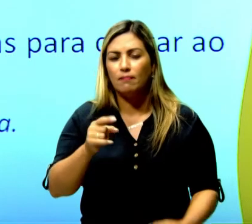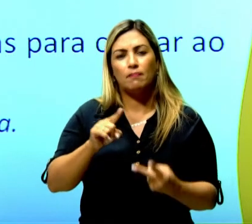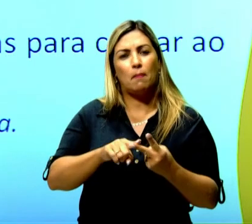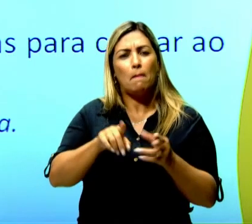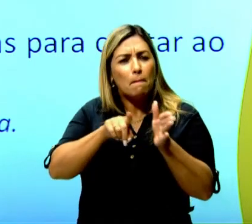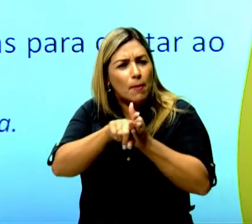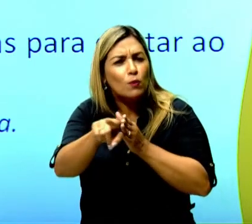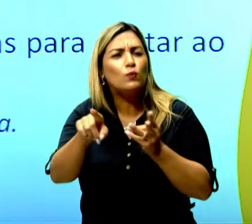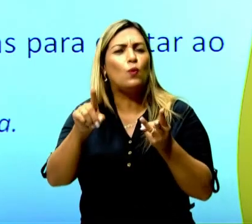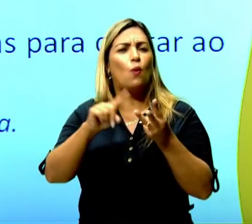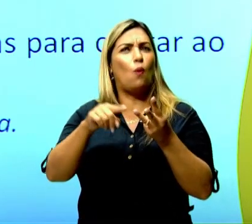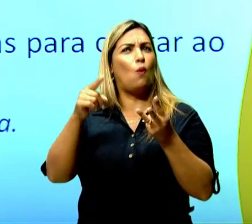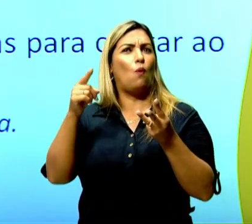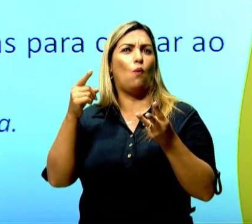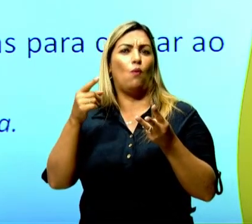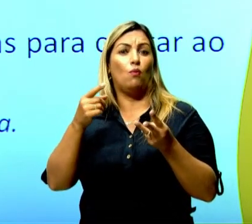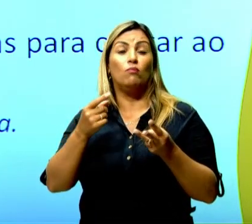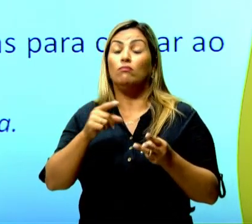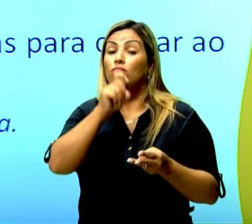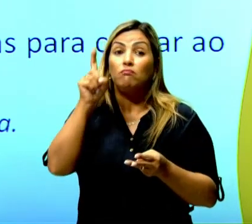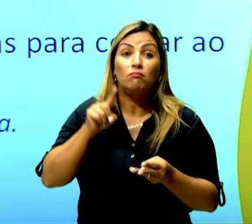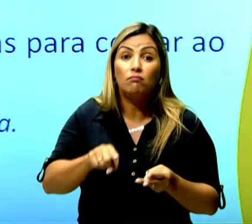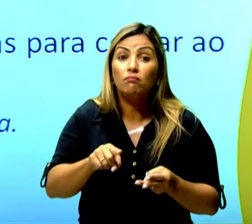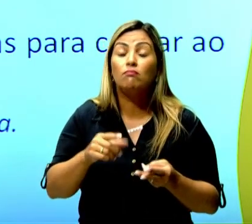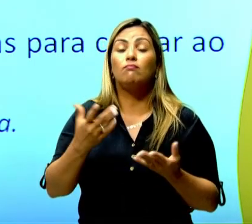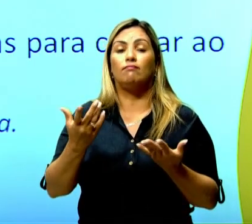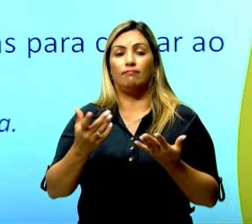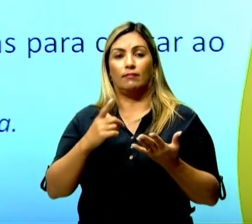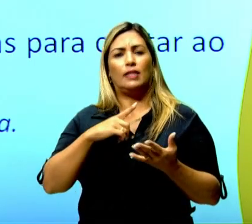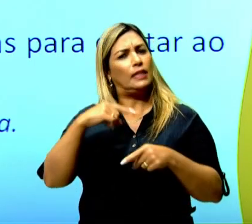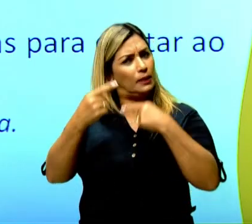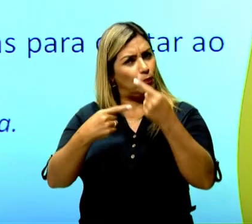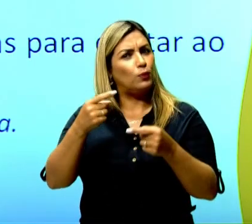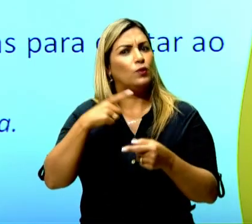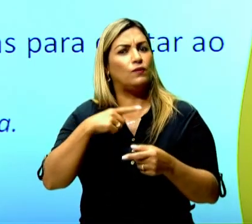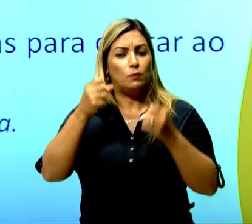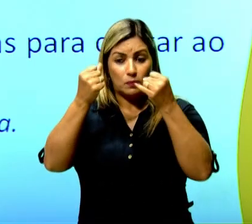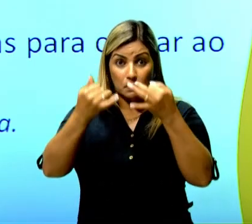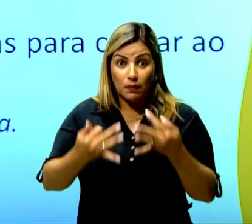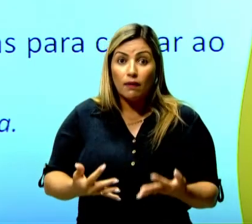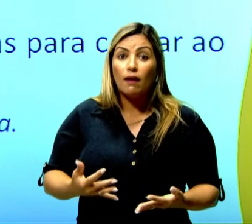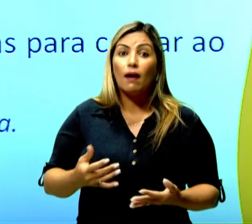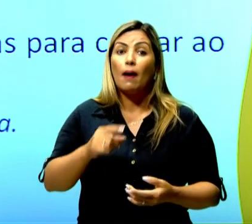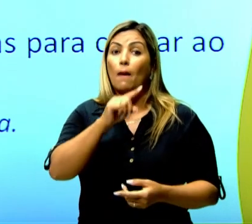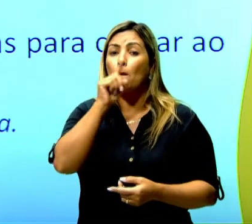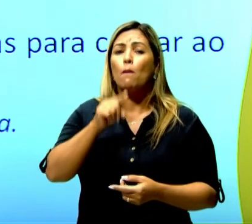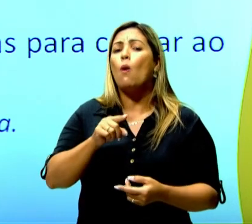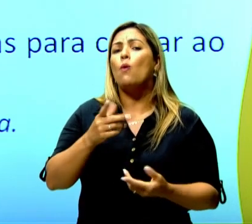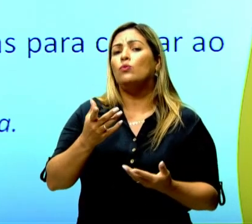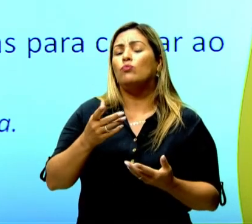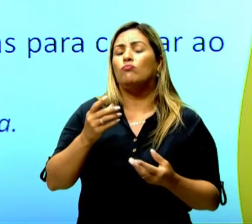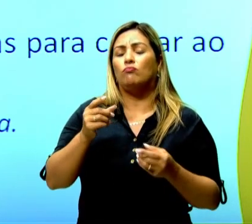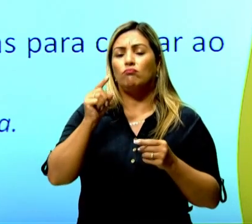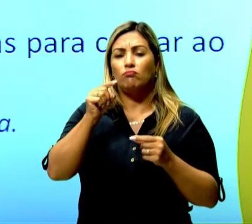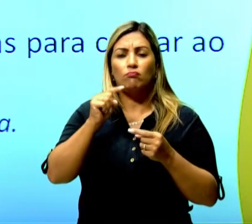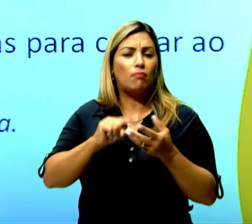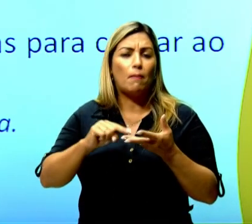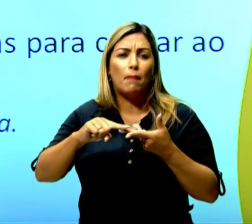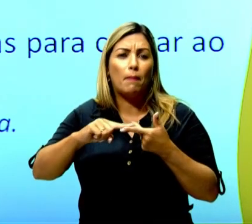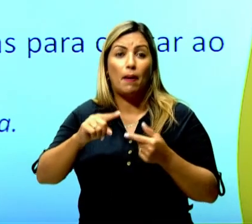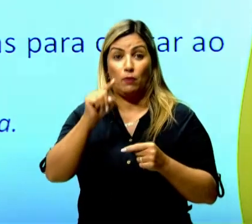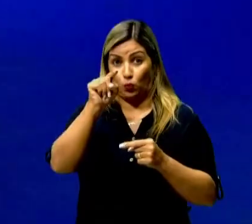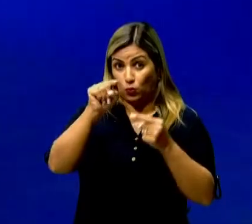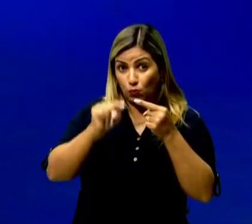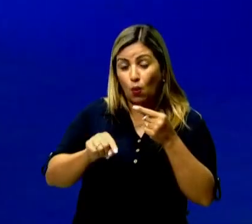indagou, e depois disso, vocês vão perceber a pontuação, que são os dois pontos e,